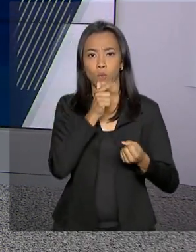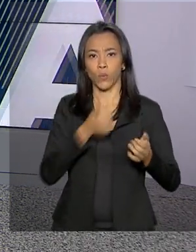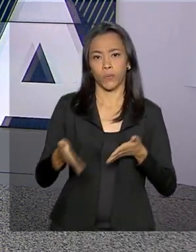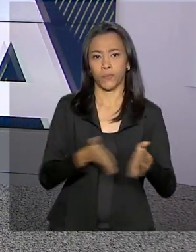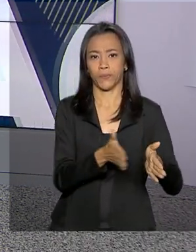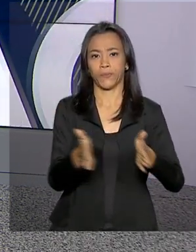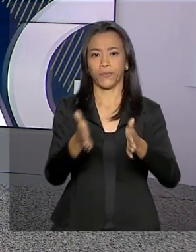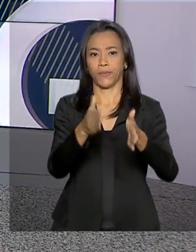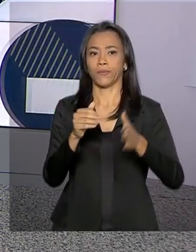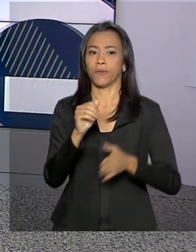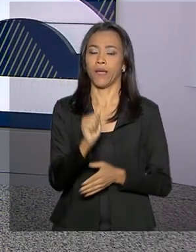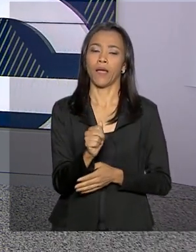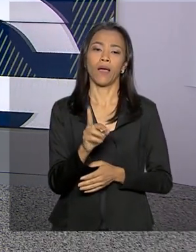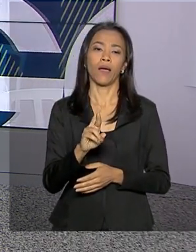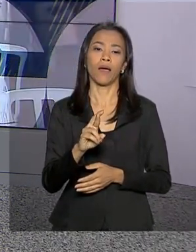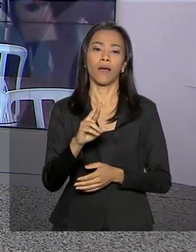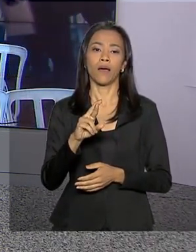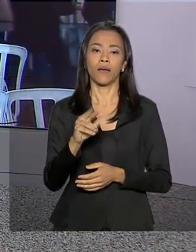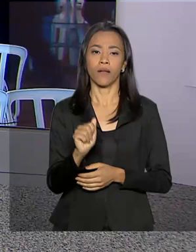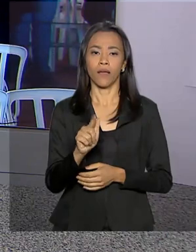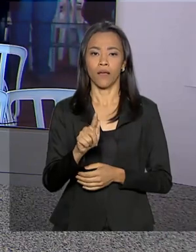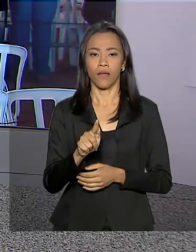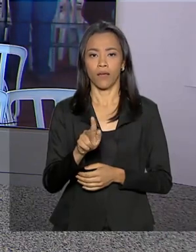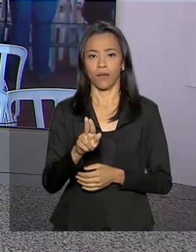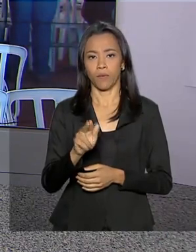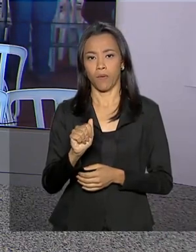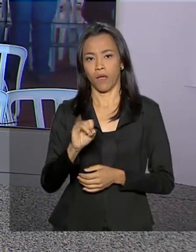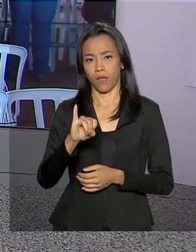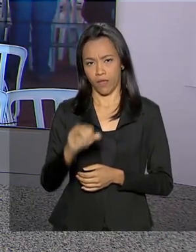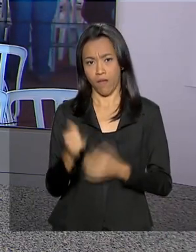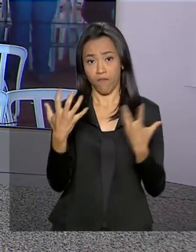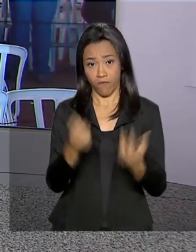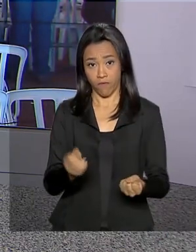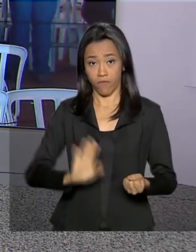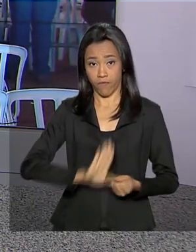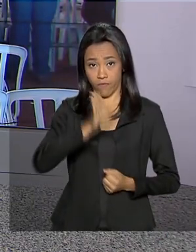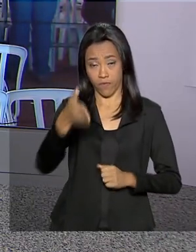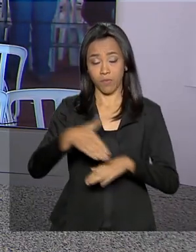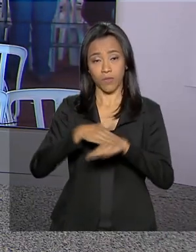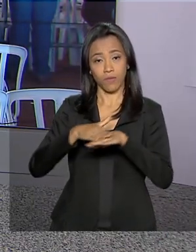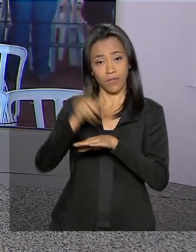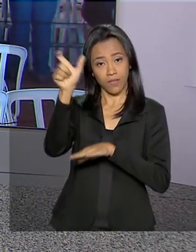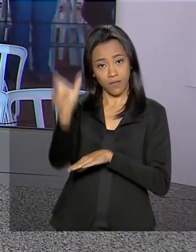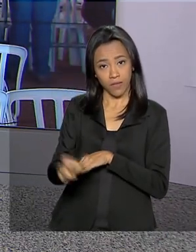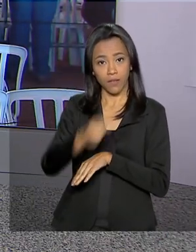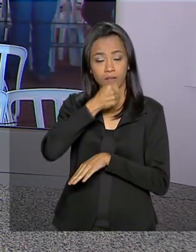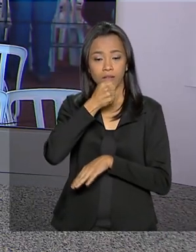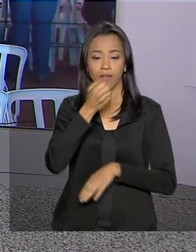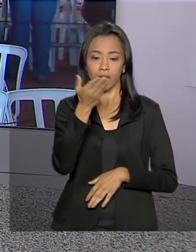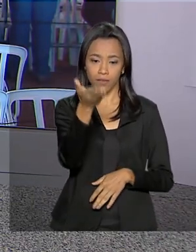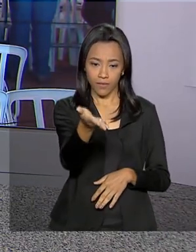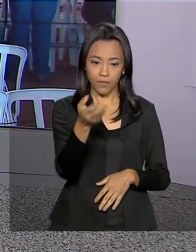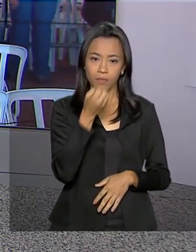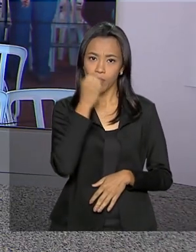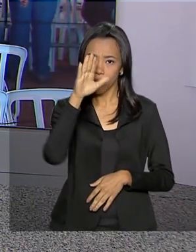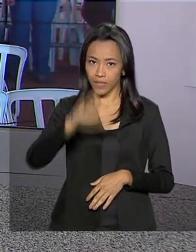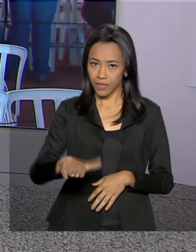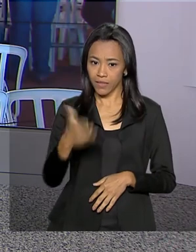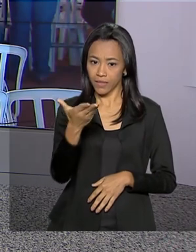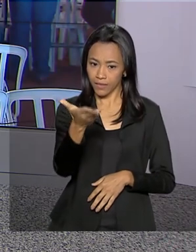Bolsonaro participou. Vamos então até lá conversar com a repórter Daniele Popov. Oi, Daniele, boa tarde para você.